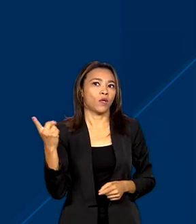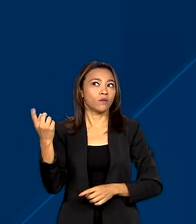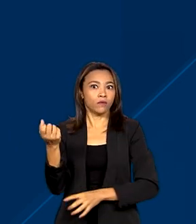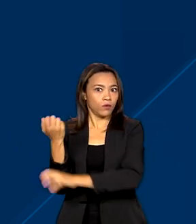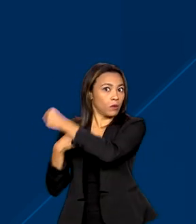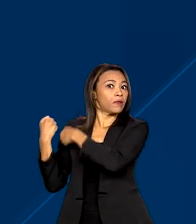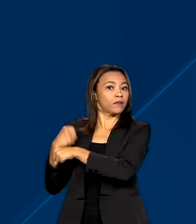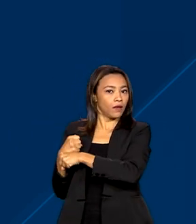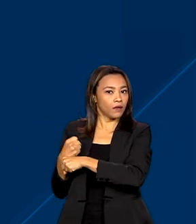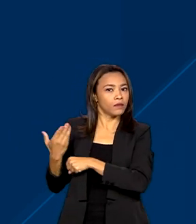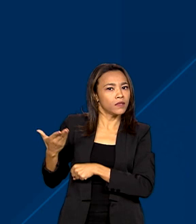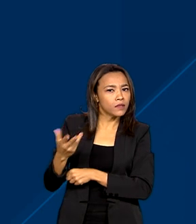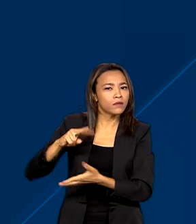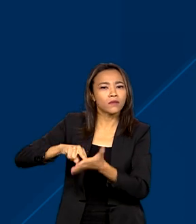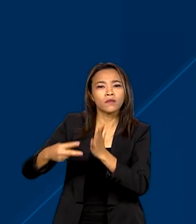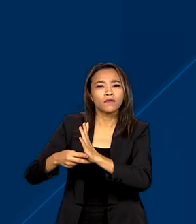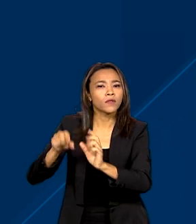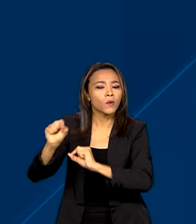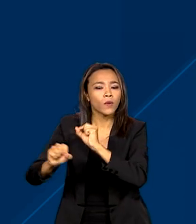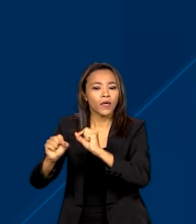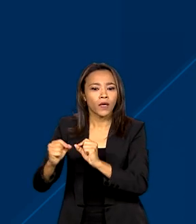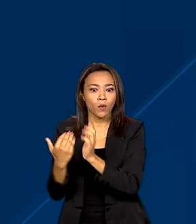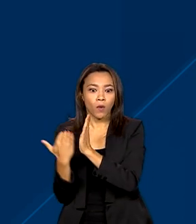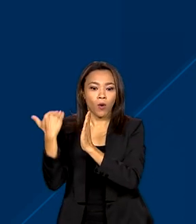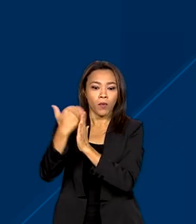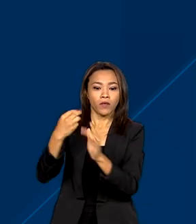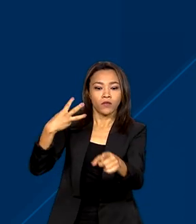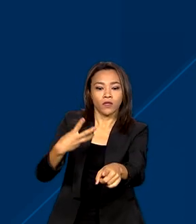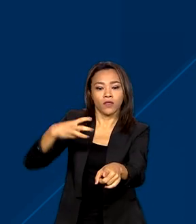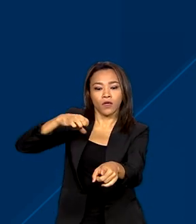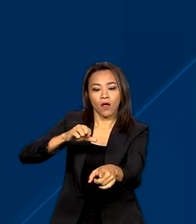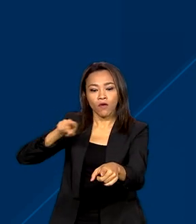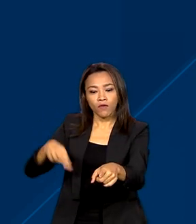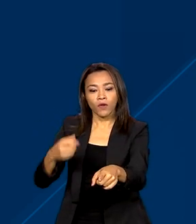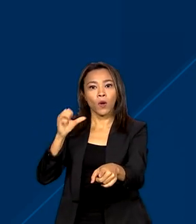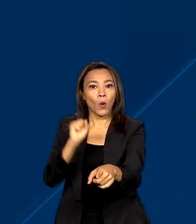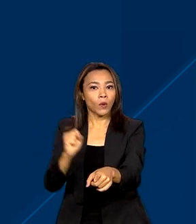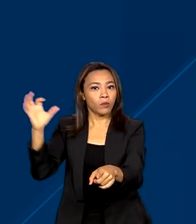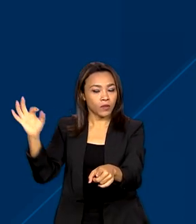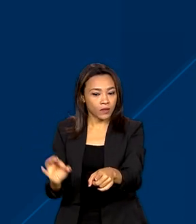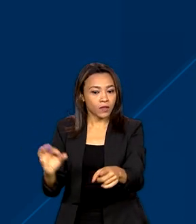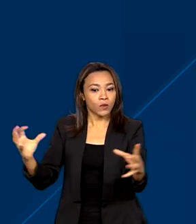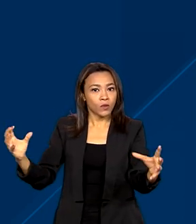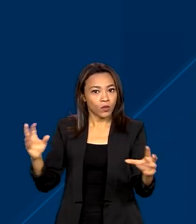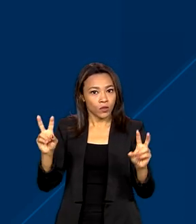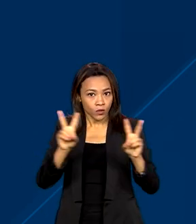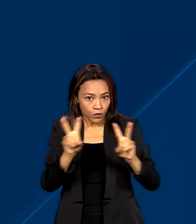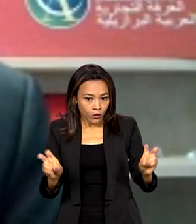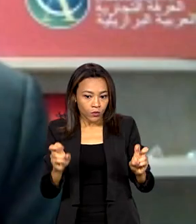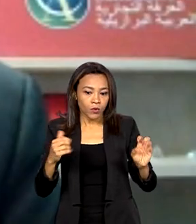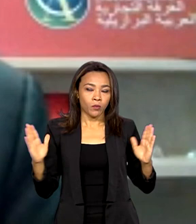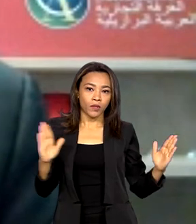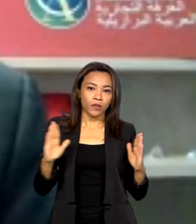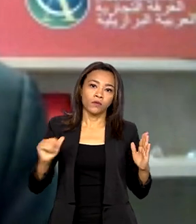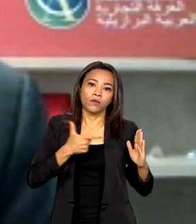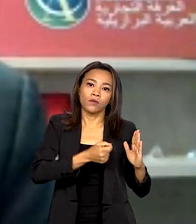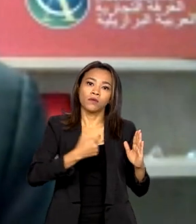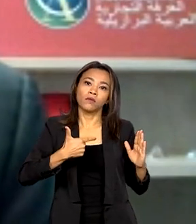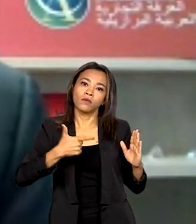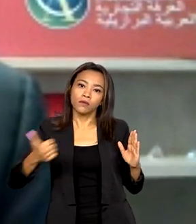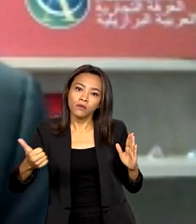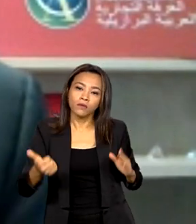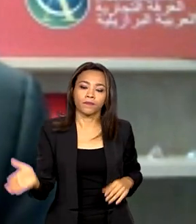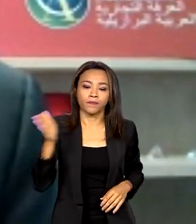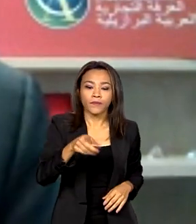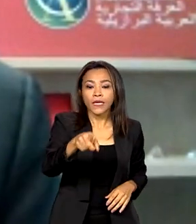Isso representa uma alta de 39,8% sobre as receitas de 2021. E a gente tem que lembrar